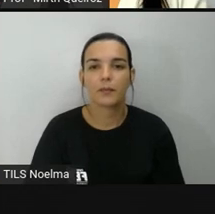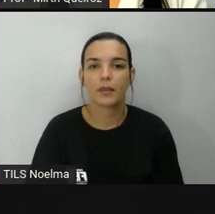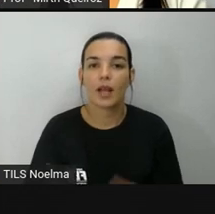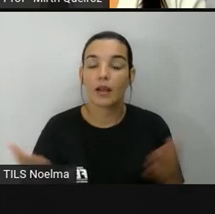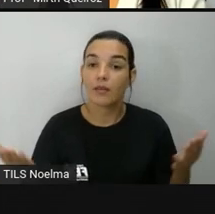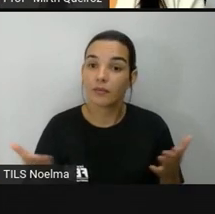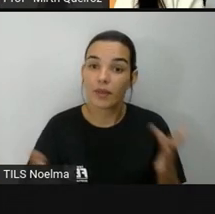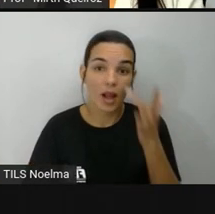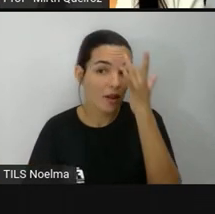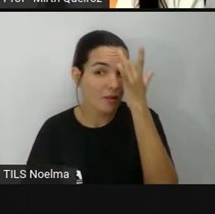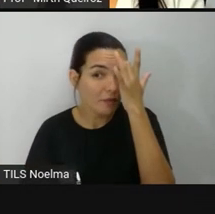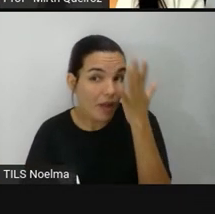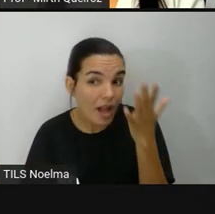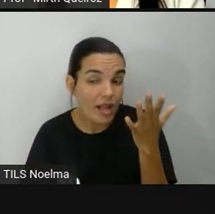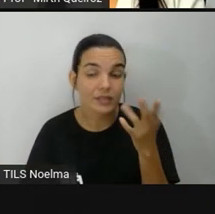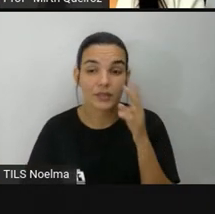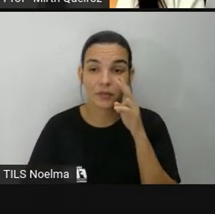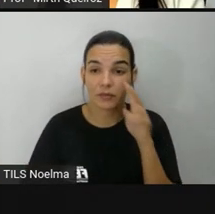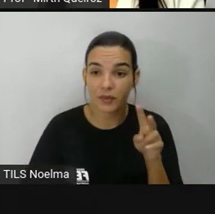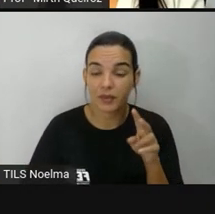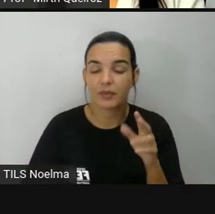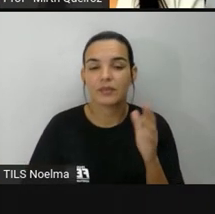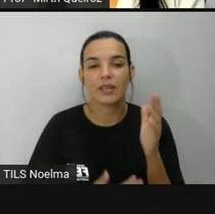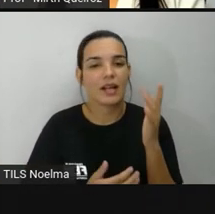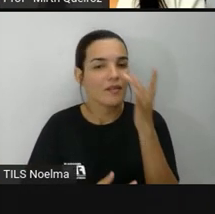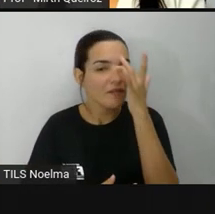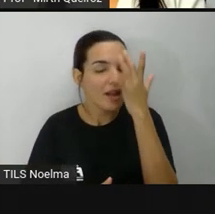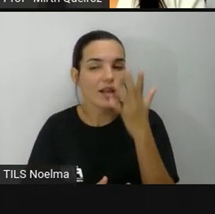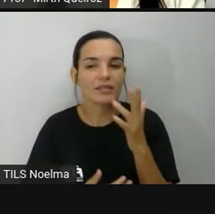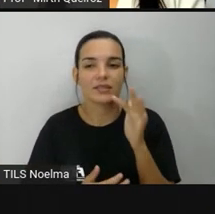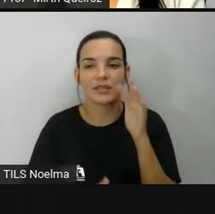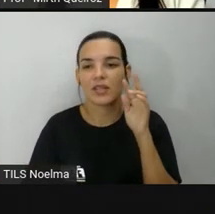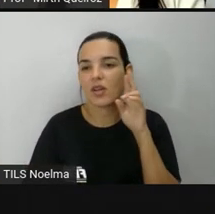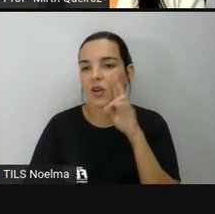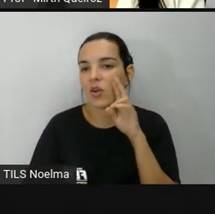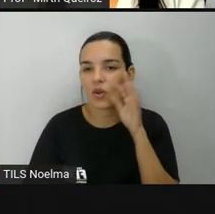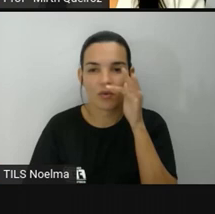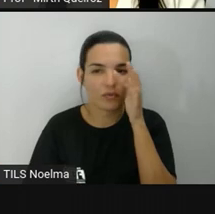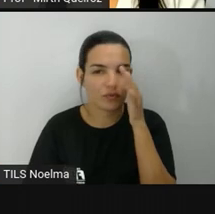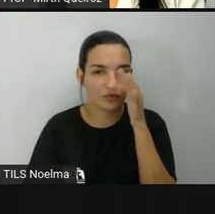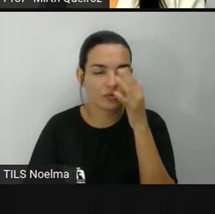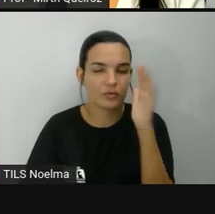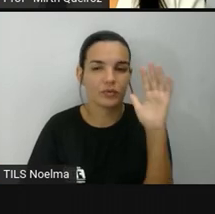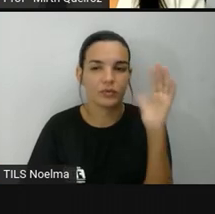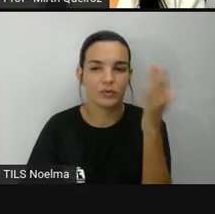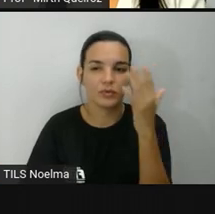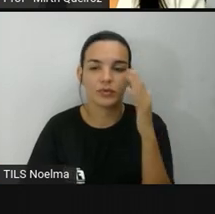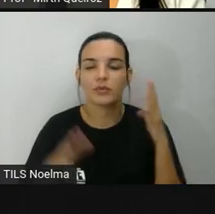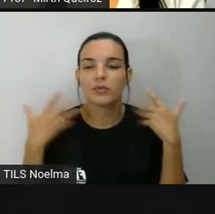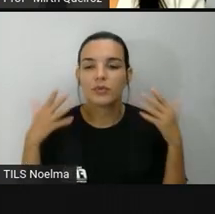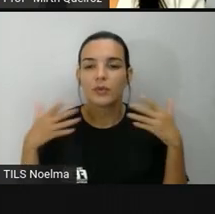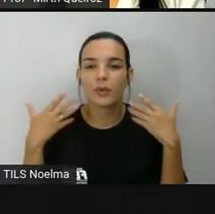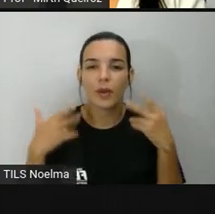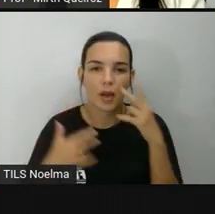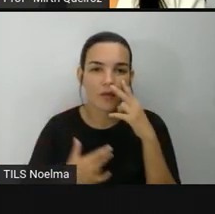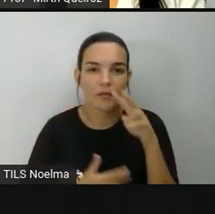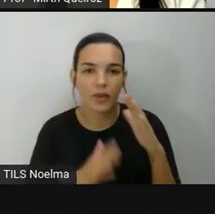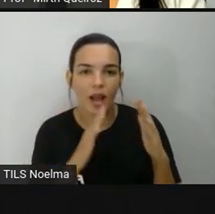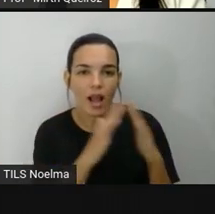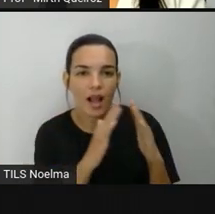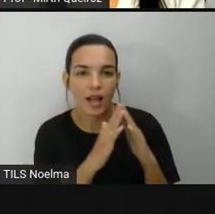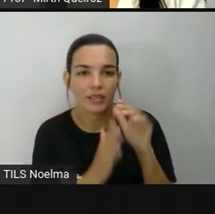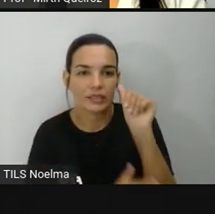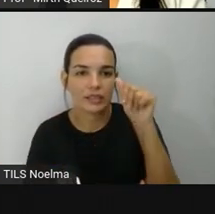Viu como fica fácil com as rosas dos ventos? Aqui nós temos mais outra imagem em que mostra a casa de Ana,